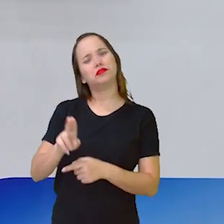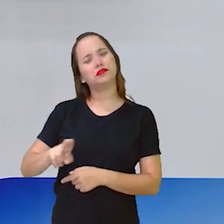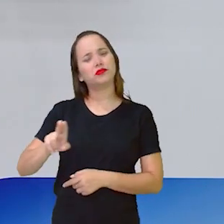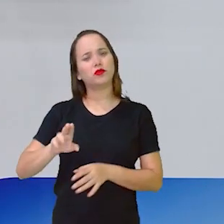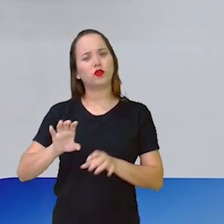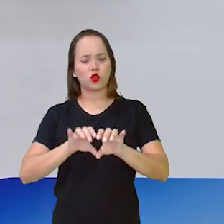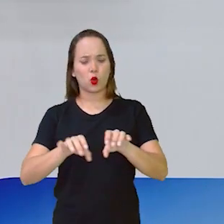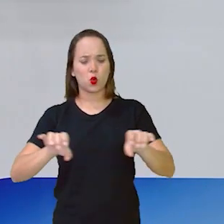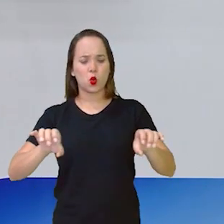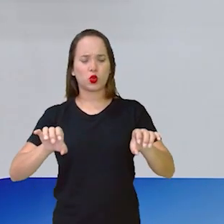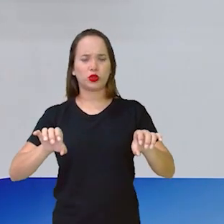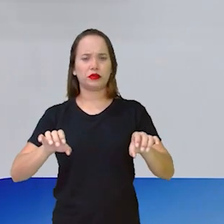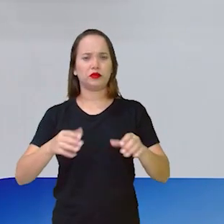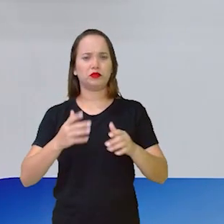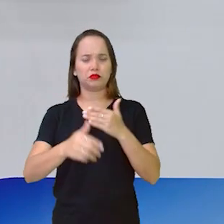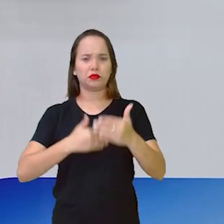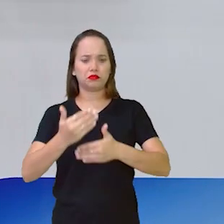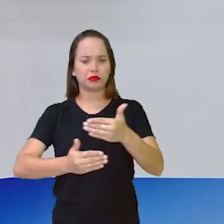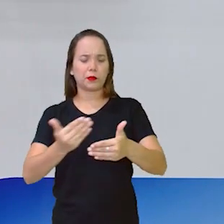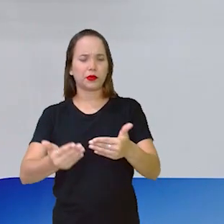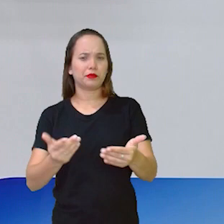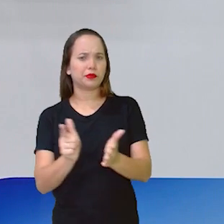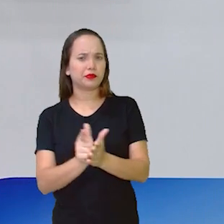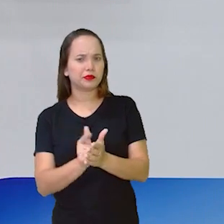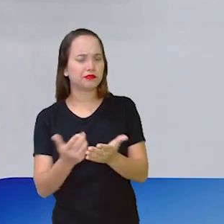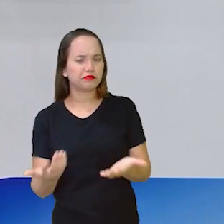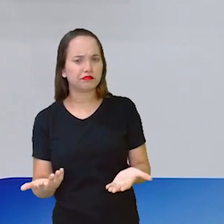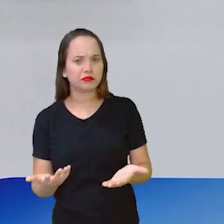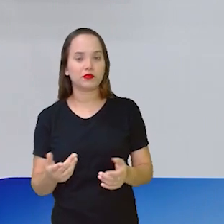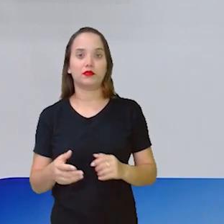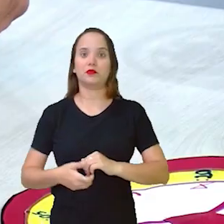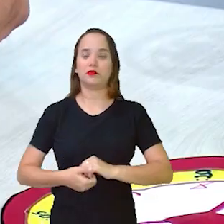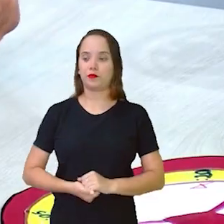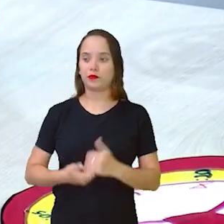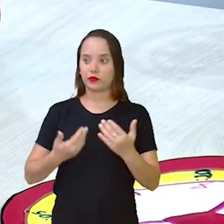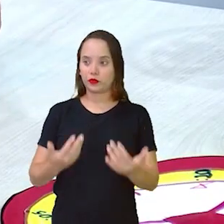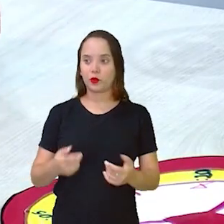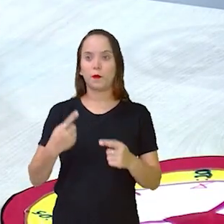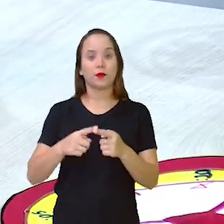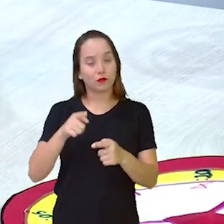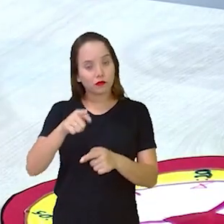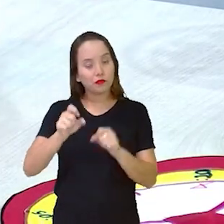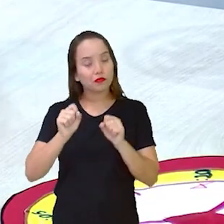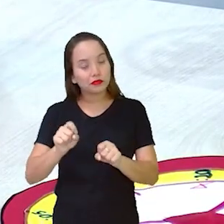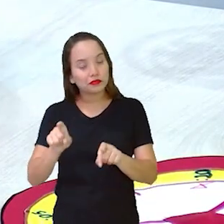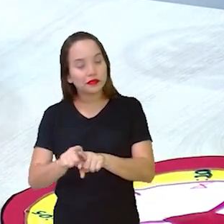rolinhos de papel higiênico. Vocês também podem fazer a pulseira.